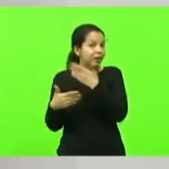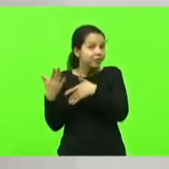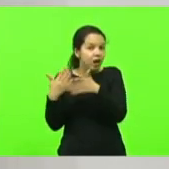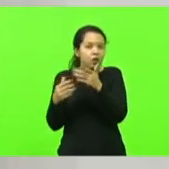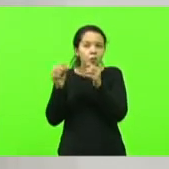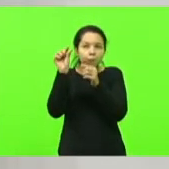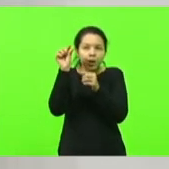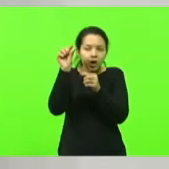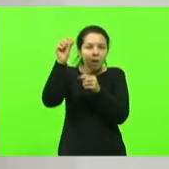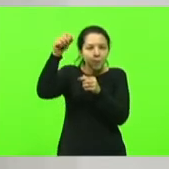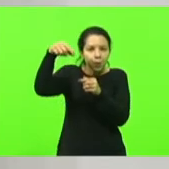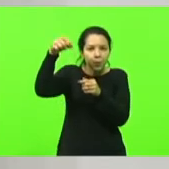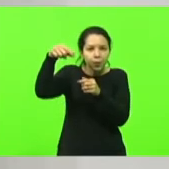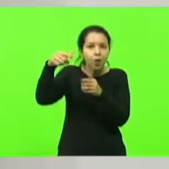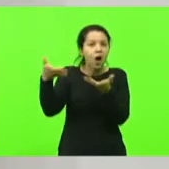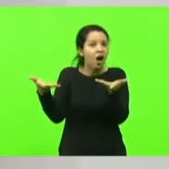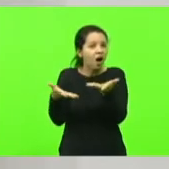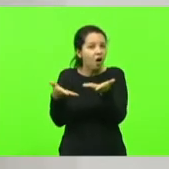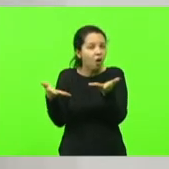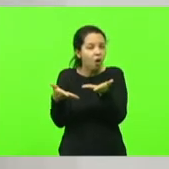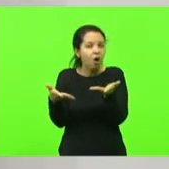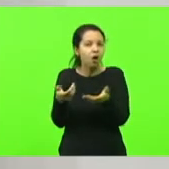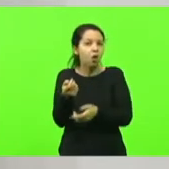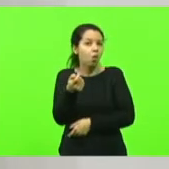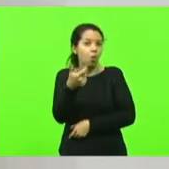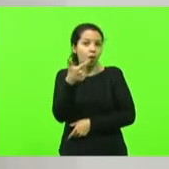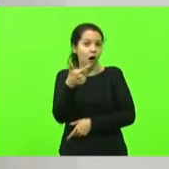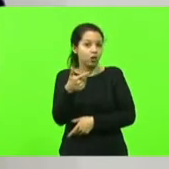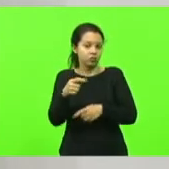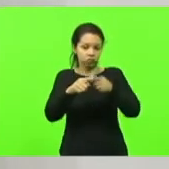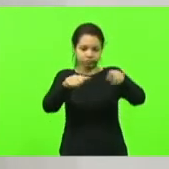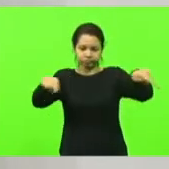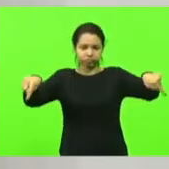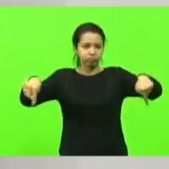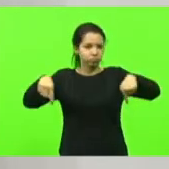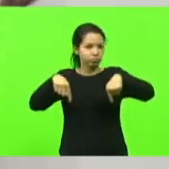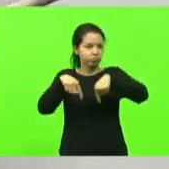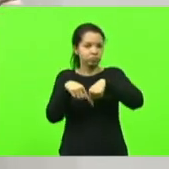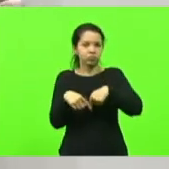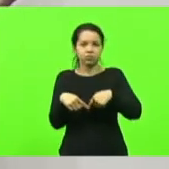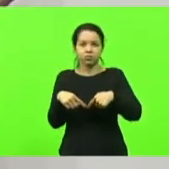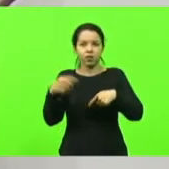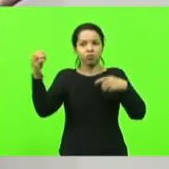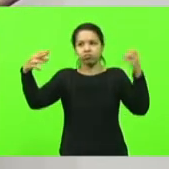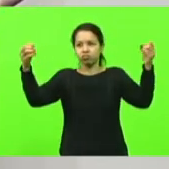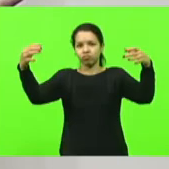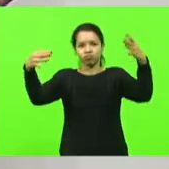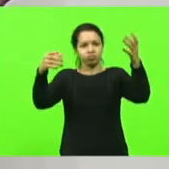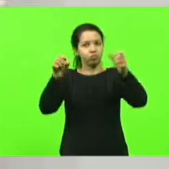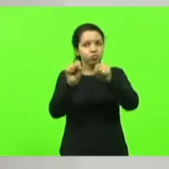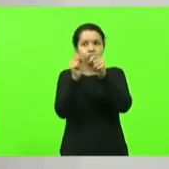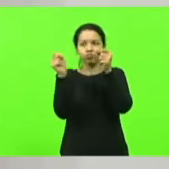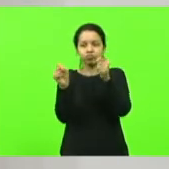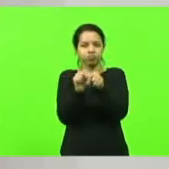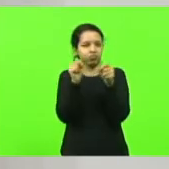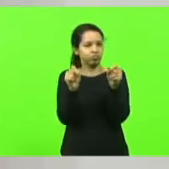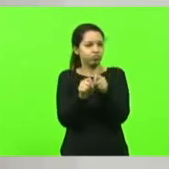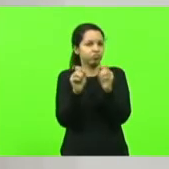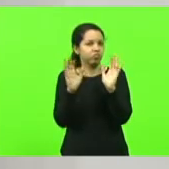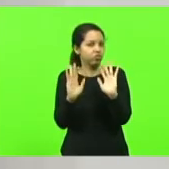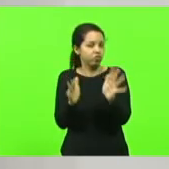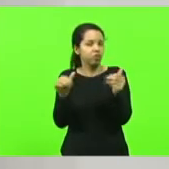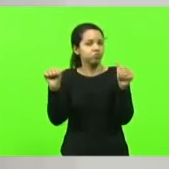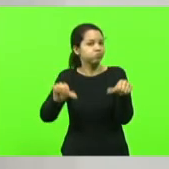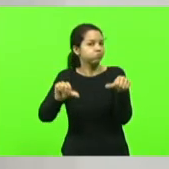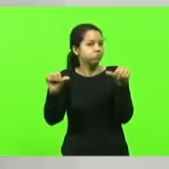quase um ginásio com toda a parte de iluminação e telhado destruído, não está sendo